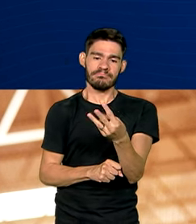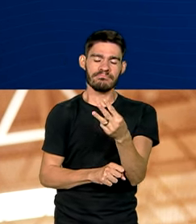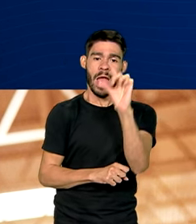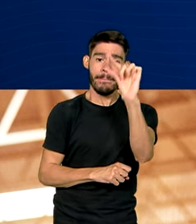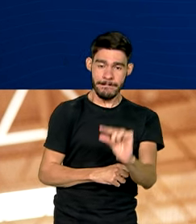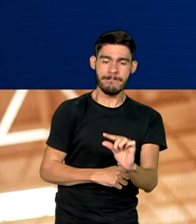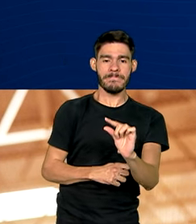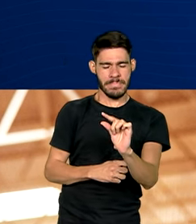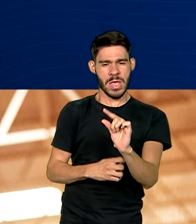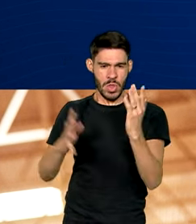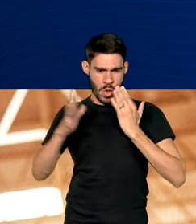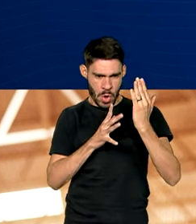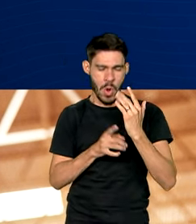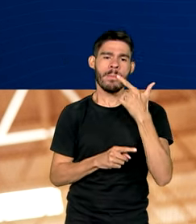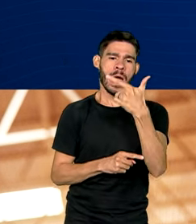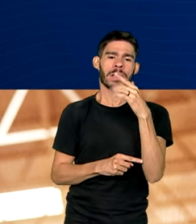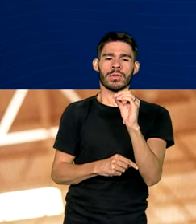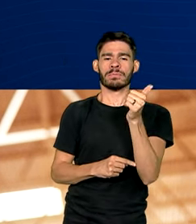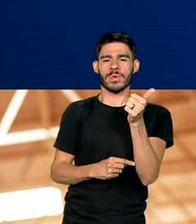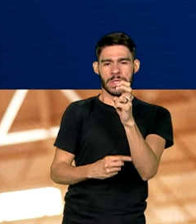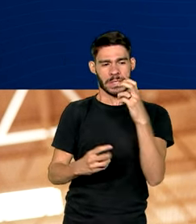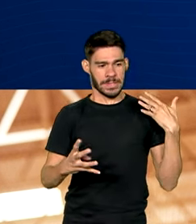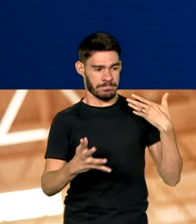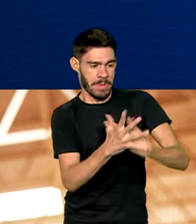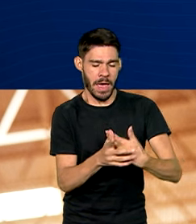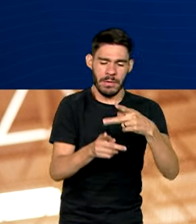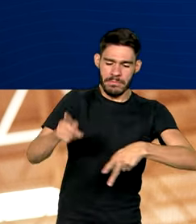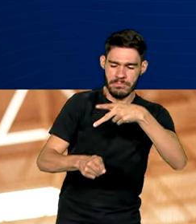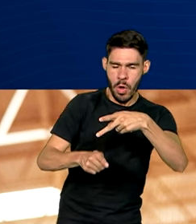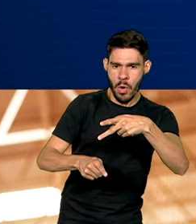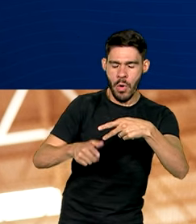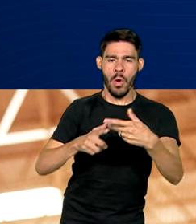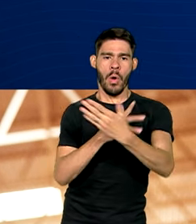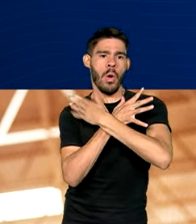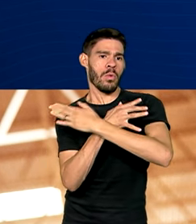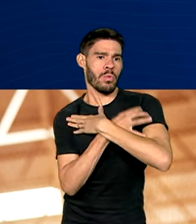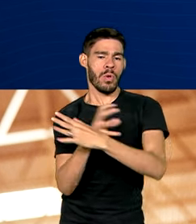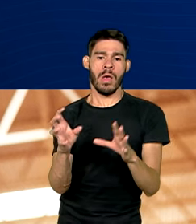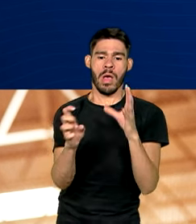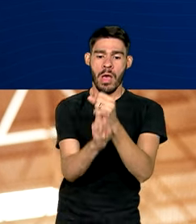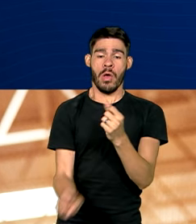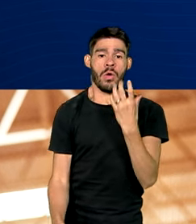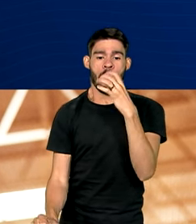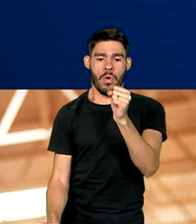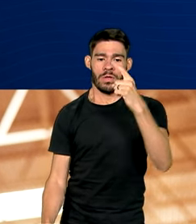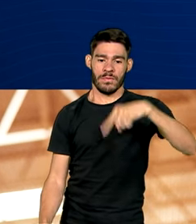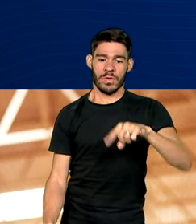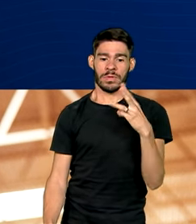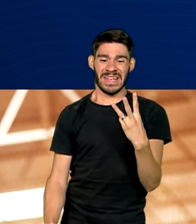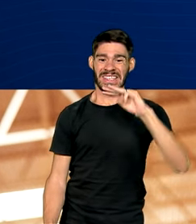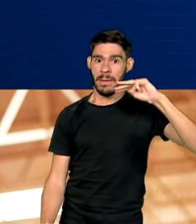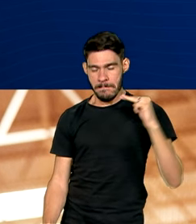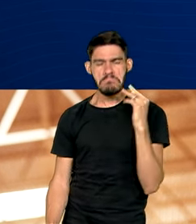menor desde 2015. A população desocupada, que soma 8,3 milhões